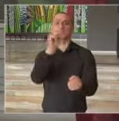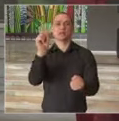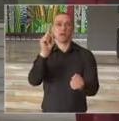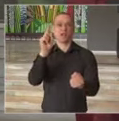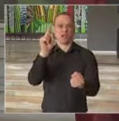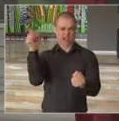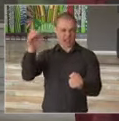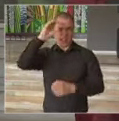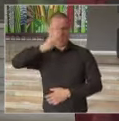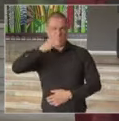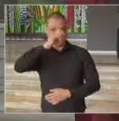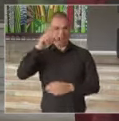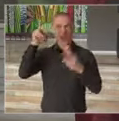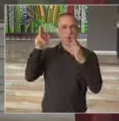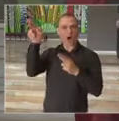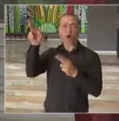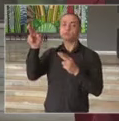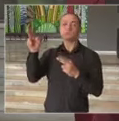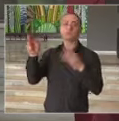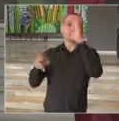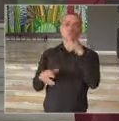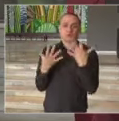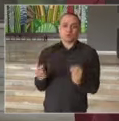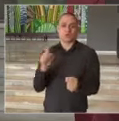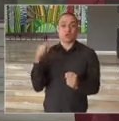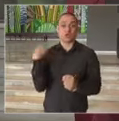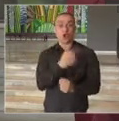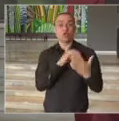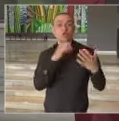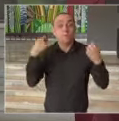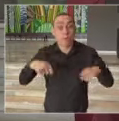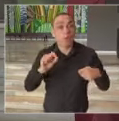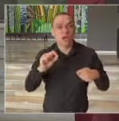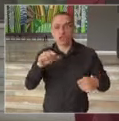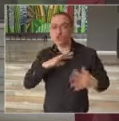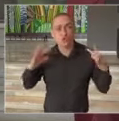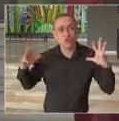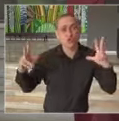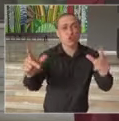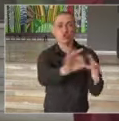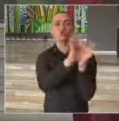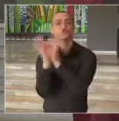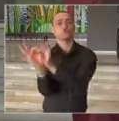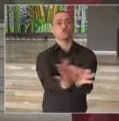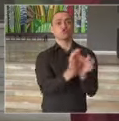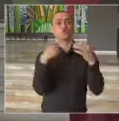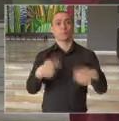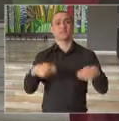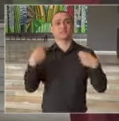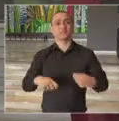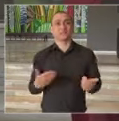circunstâncias como essa no momento em que temos que todos estarmos unidos